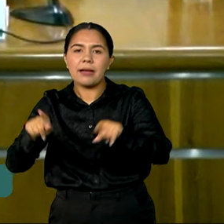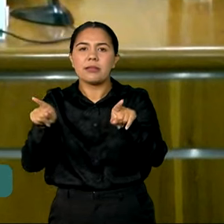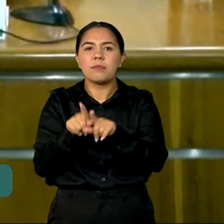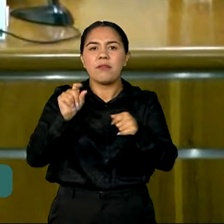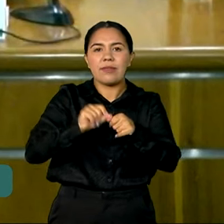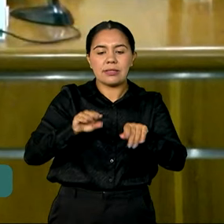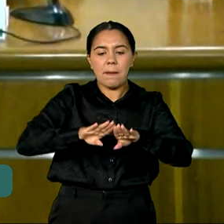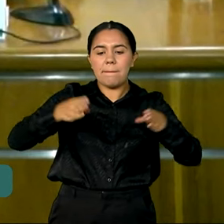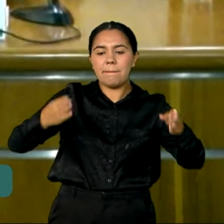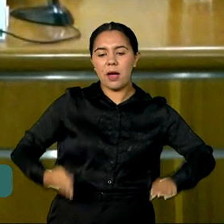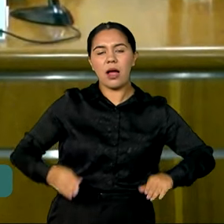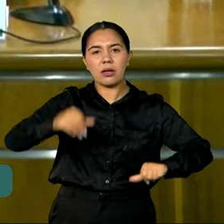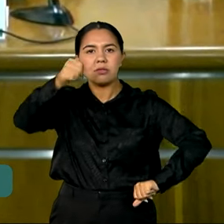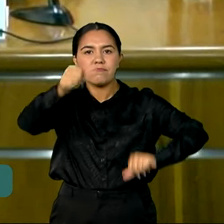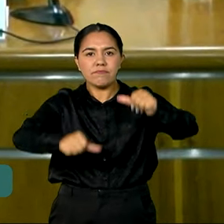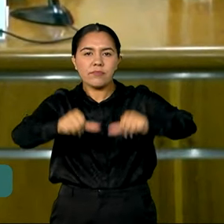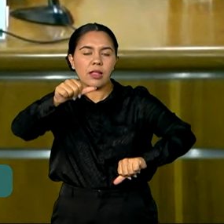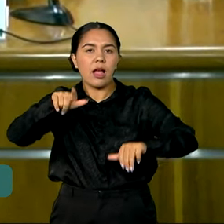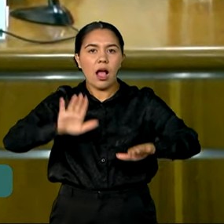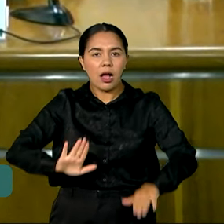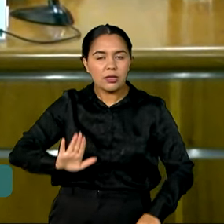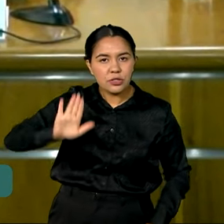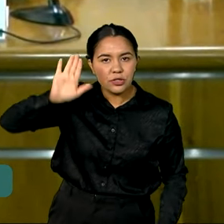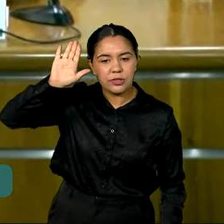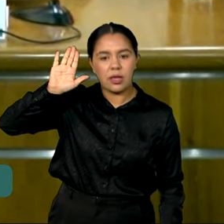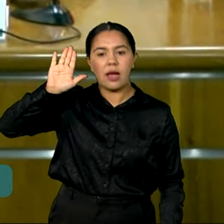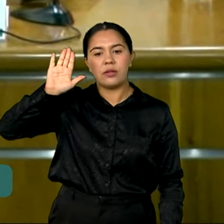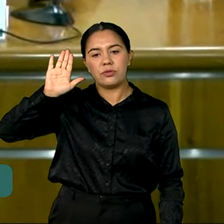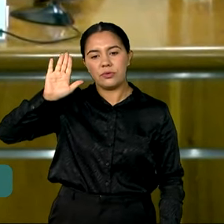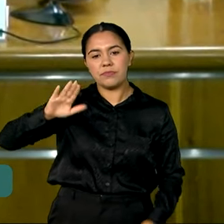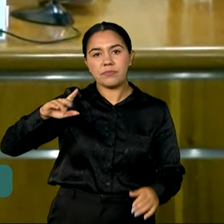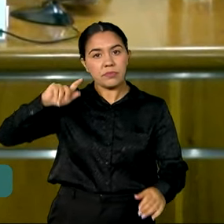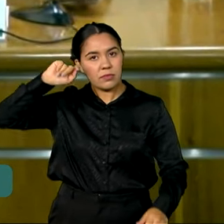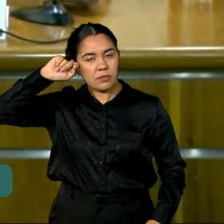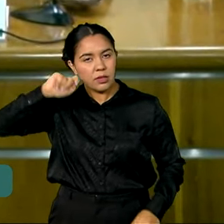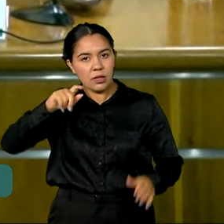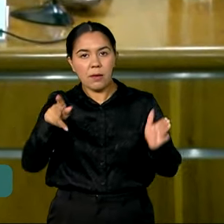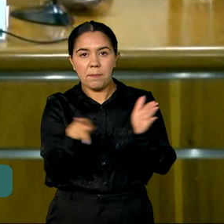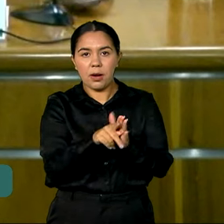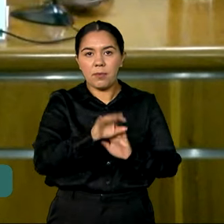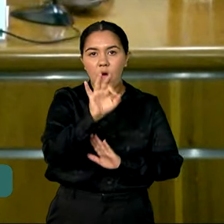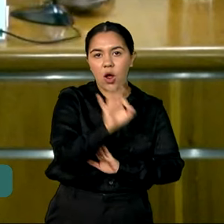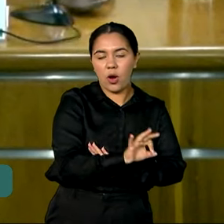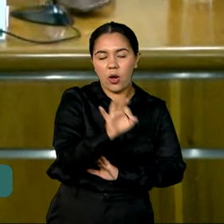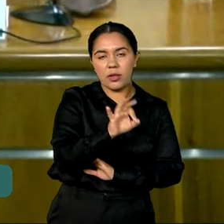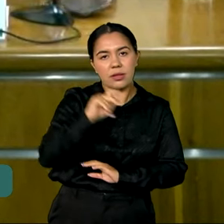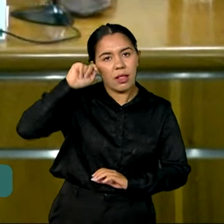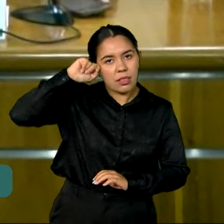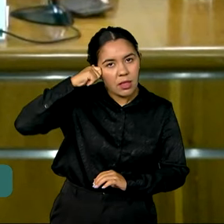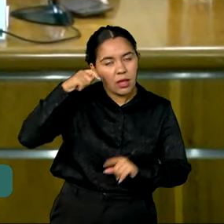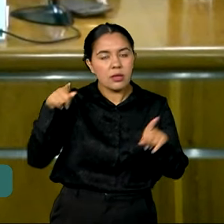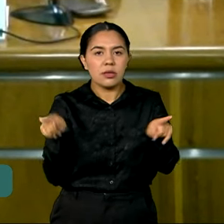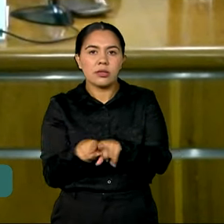dos candidatos negros, mas também de candidatos que estão sendo reintegrados no